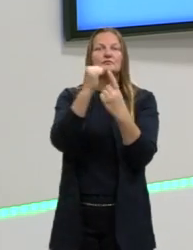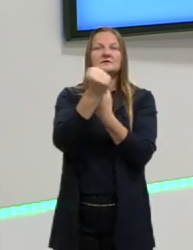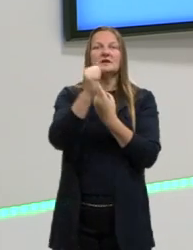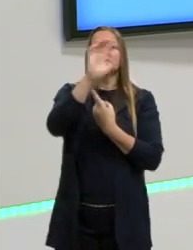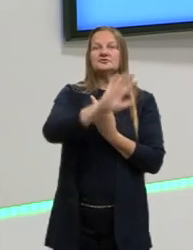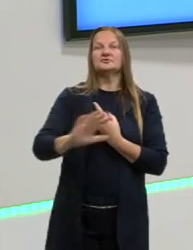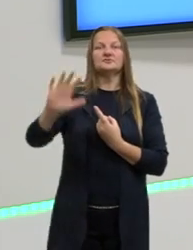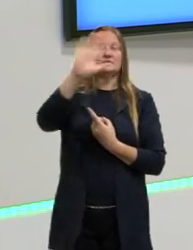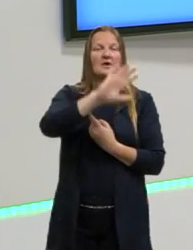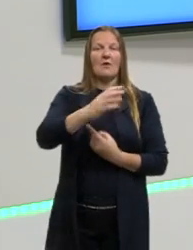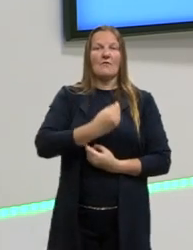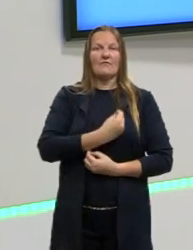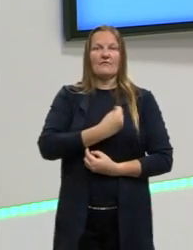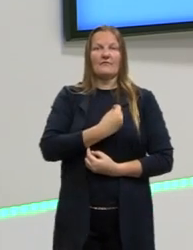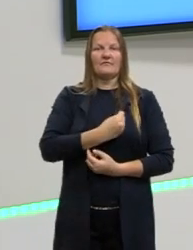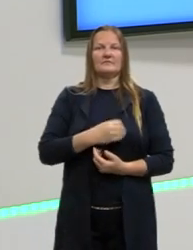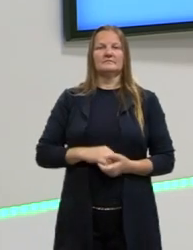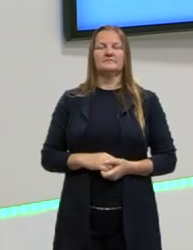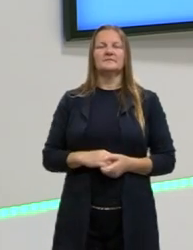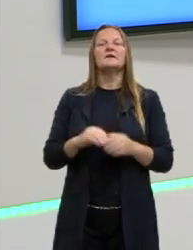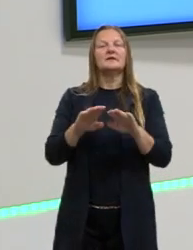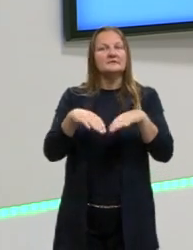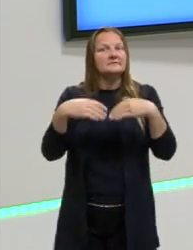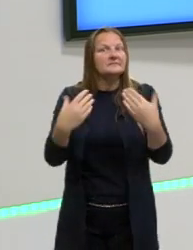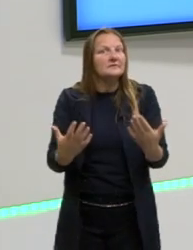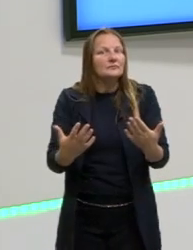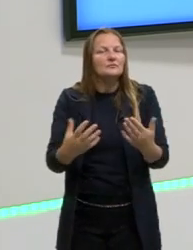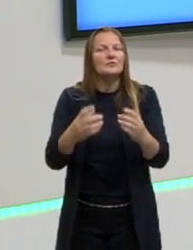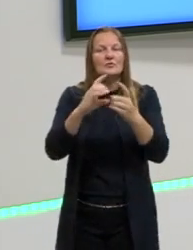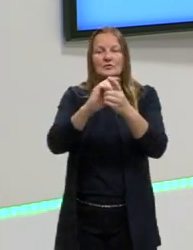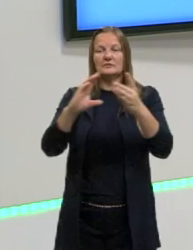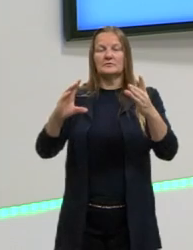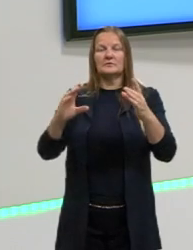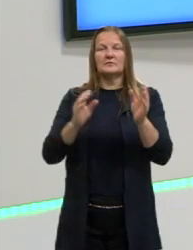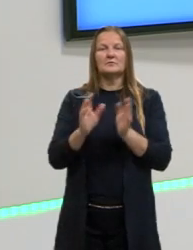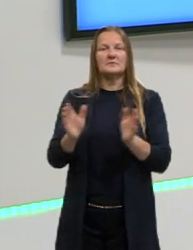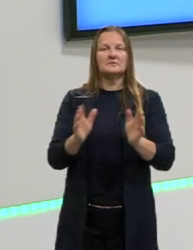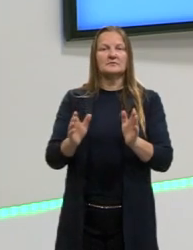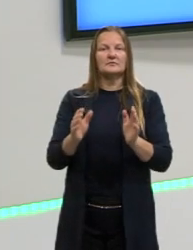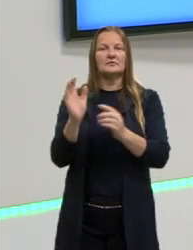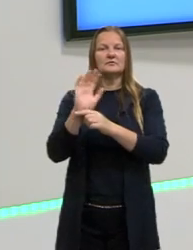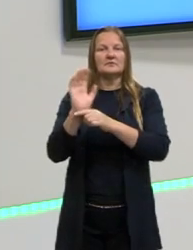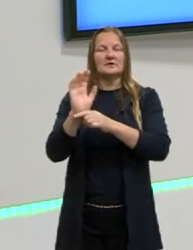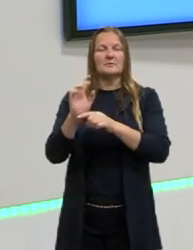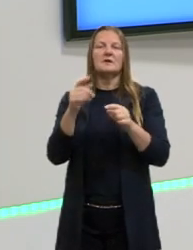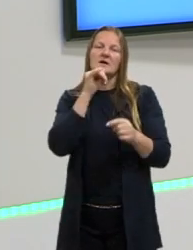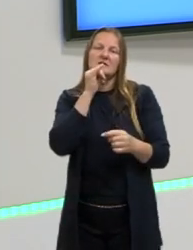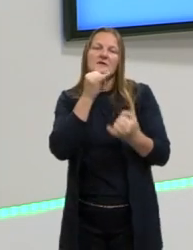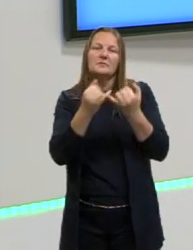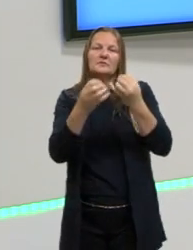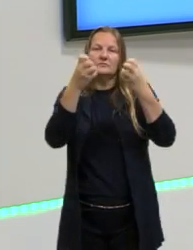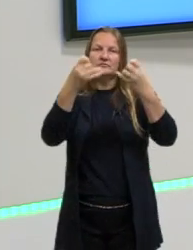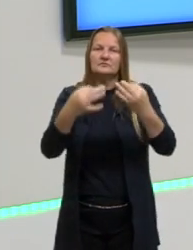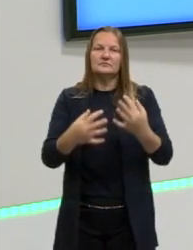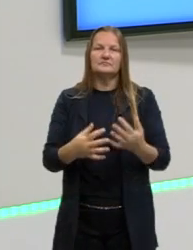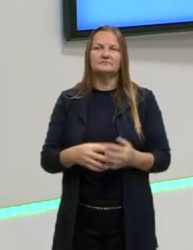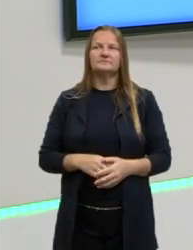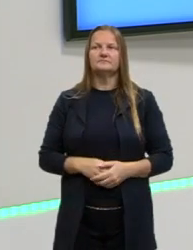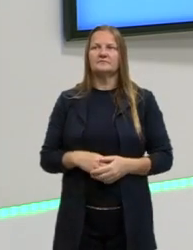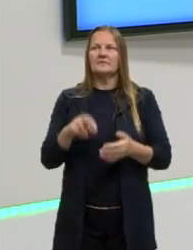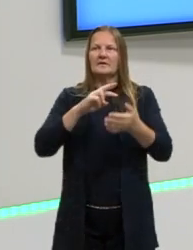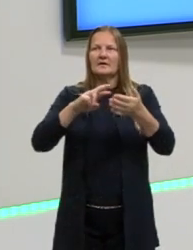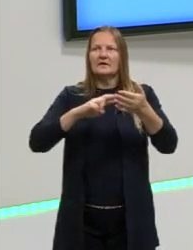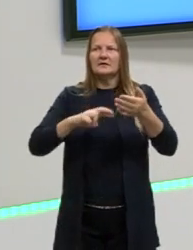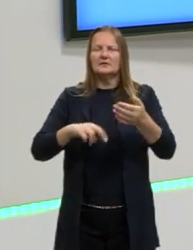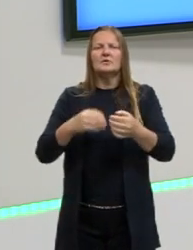vive. Então, a democratização do acesso ao cinema, por exemplo, que é um assunto de uma das redações